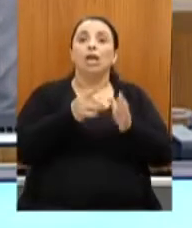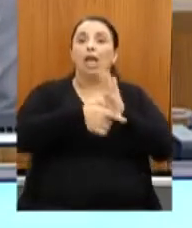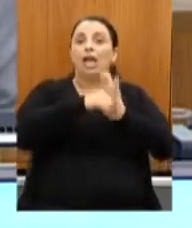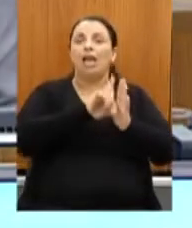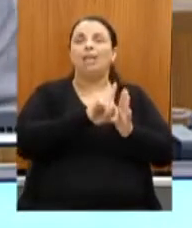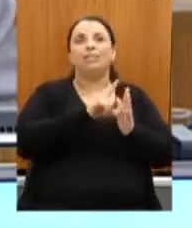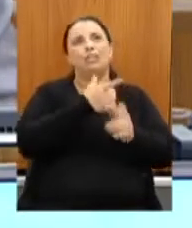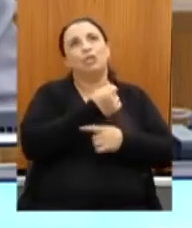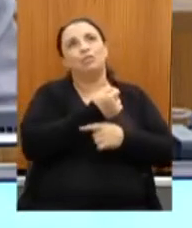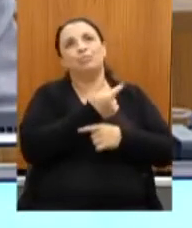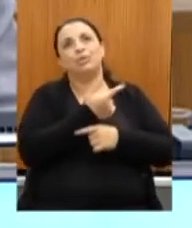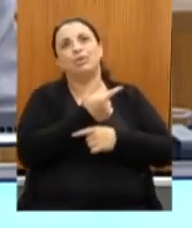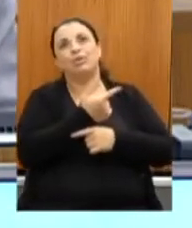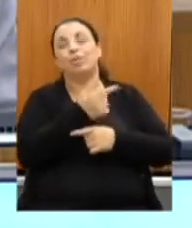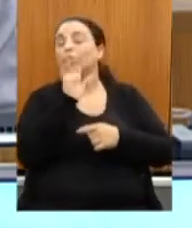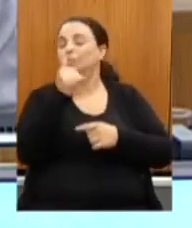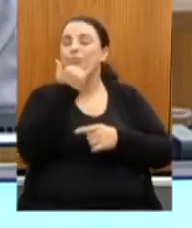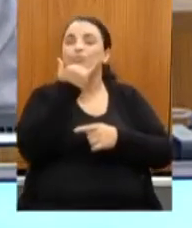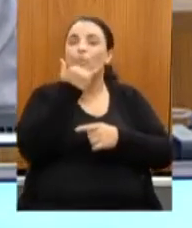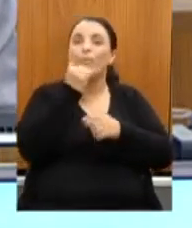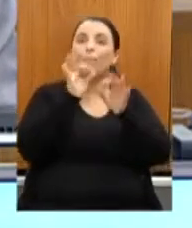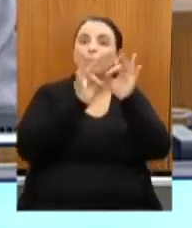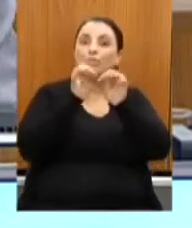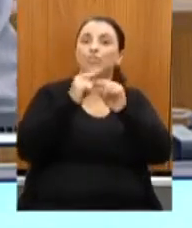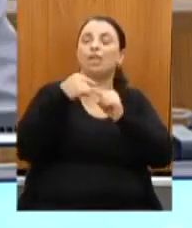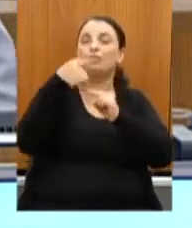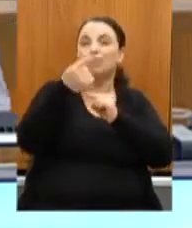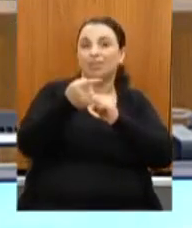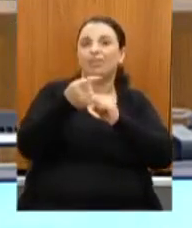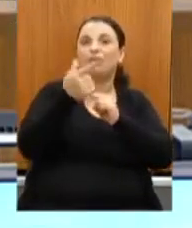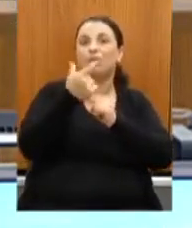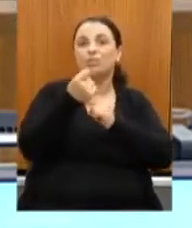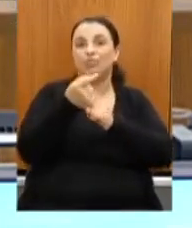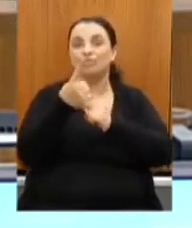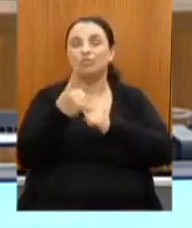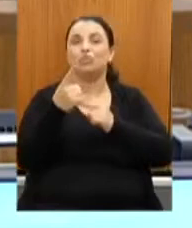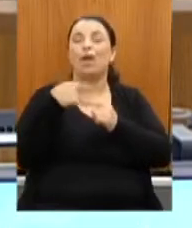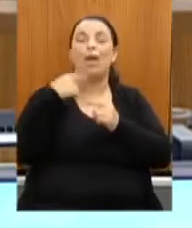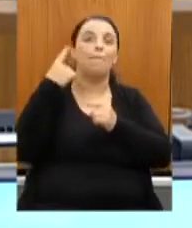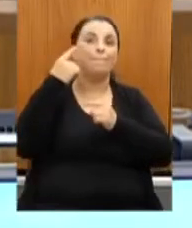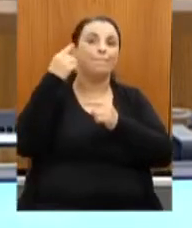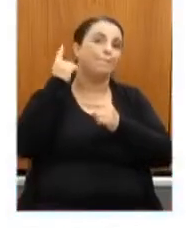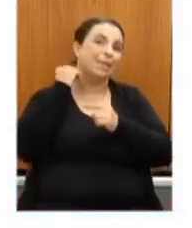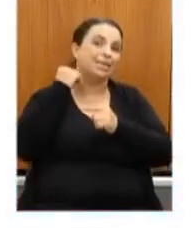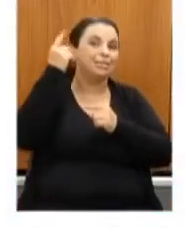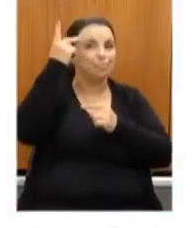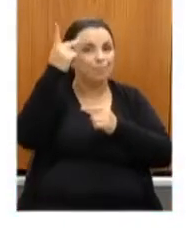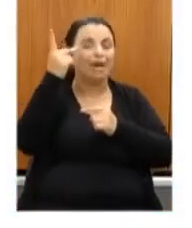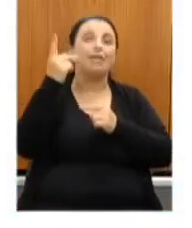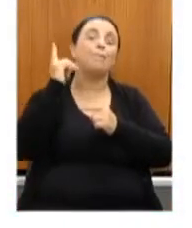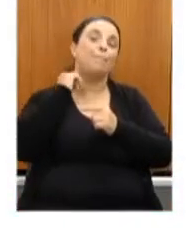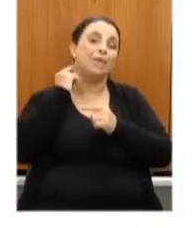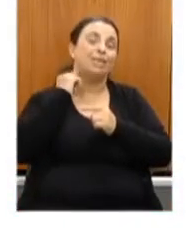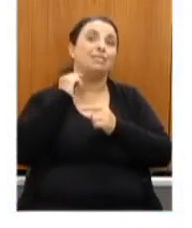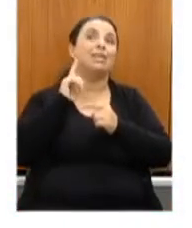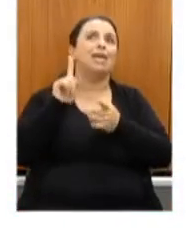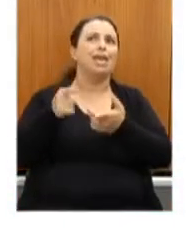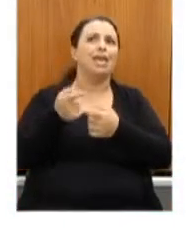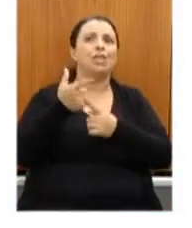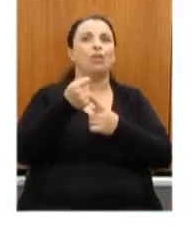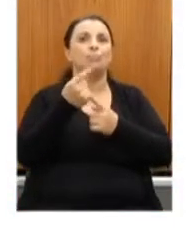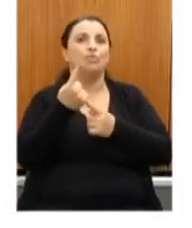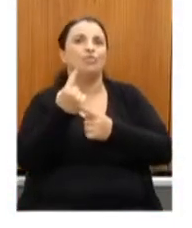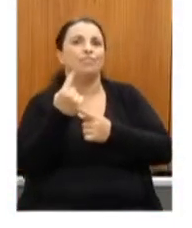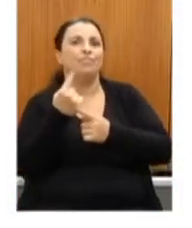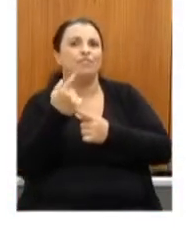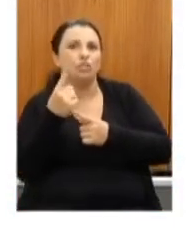Minas, Minas para o Brasil começa em dezembro e no final do ano que vem a gente lança Minas para o Brasil. E a lei